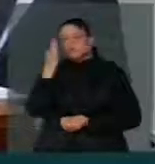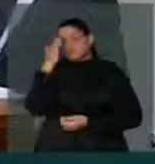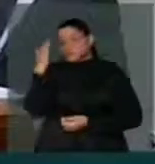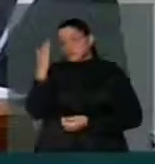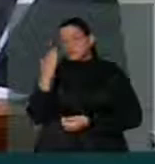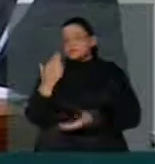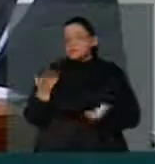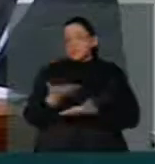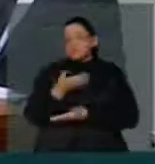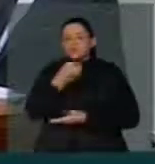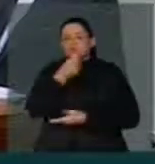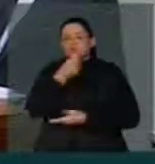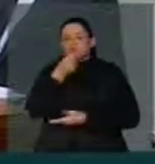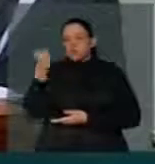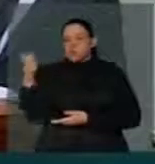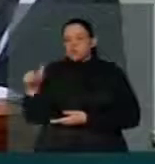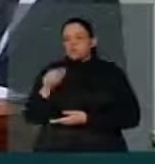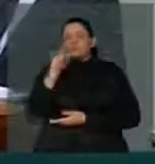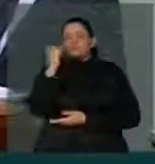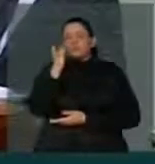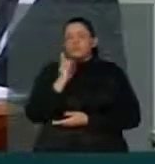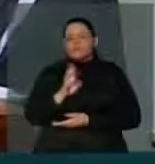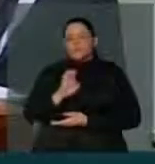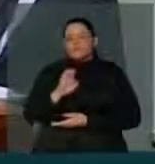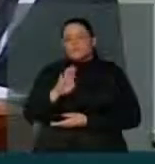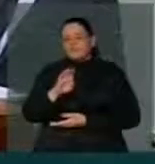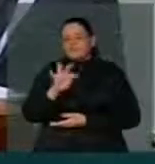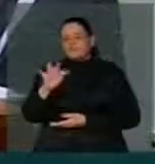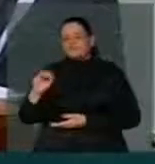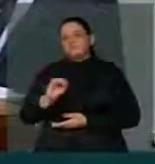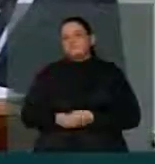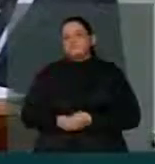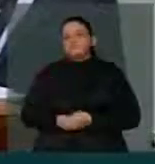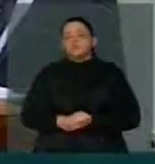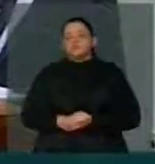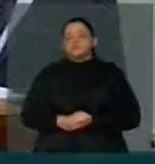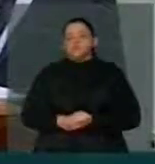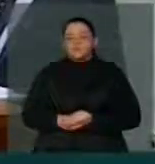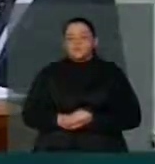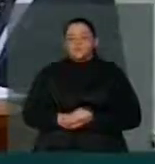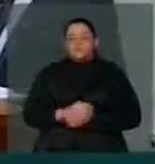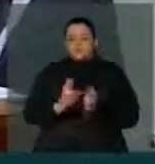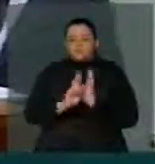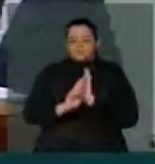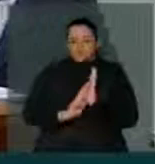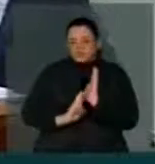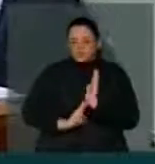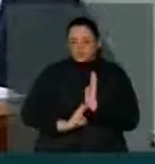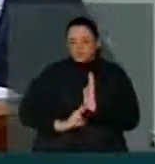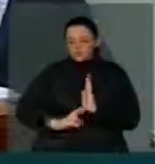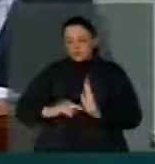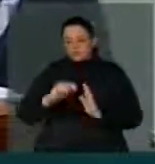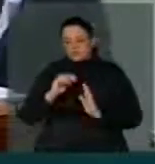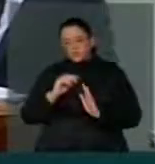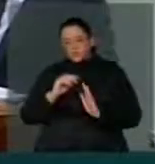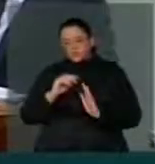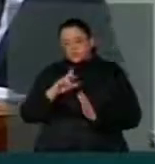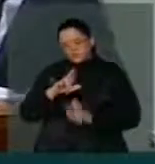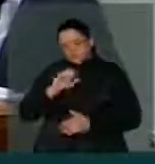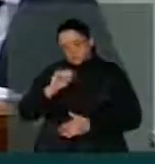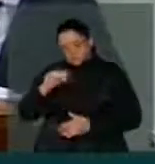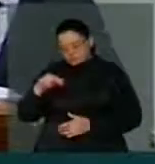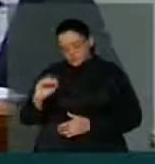a Exª. Passa a palavra ao próximo deputado Bebeto. Sr. Presidente, Sr. Relator, Sr. Luciano Coutinho.